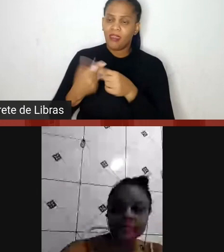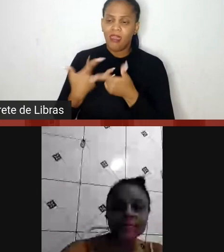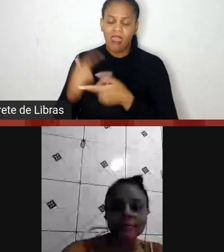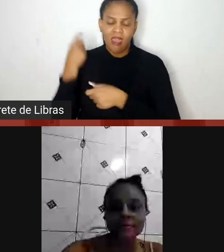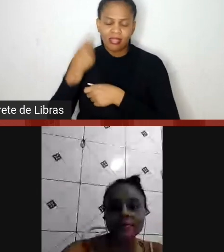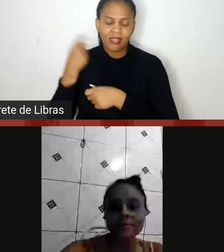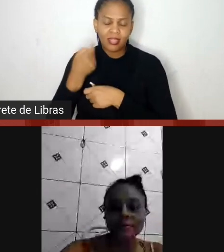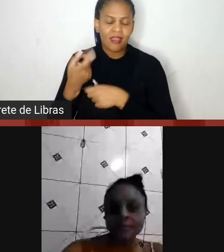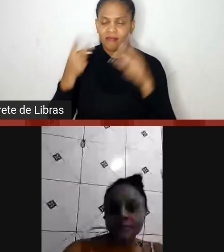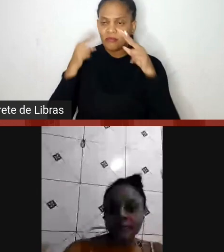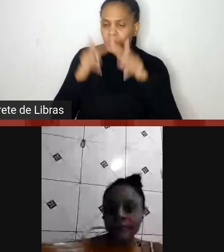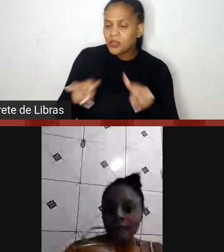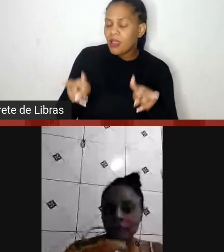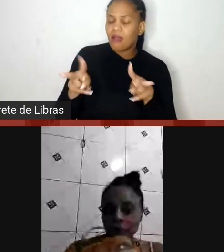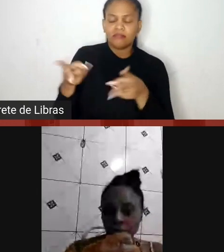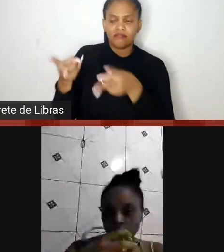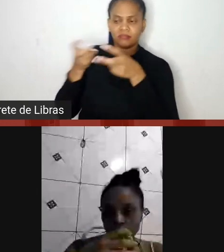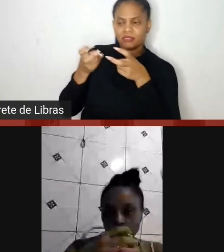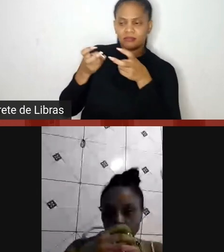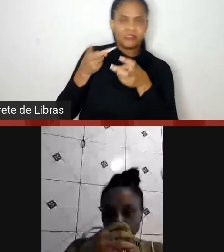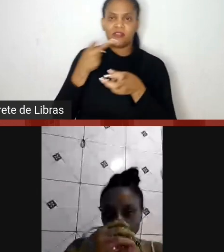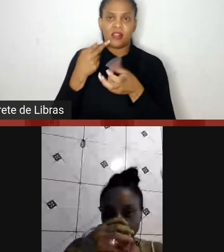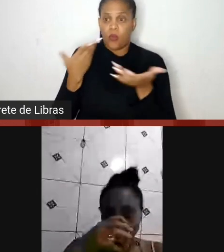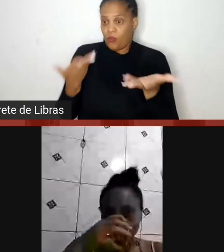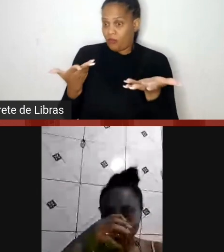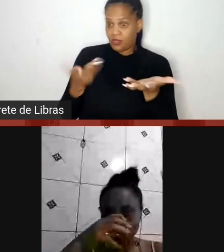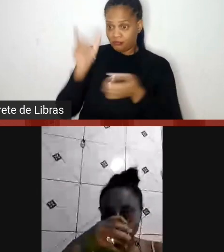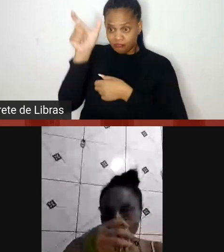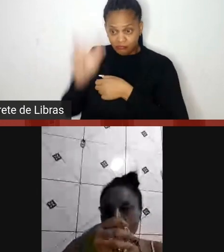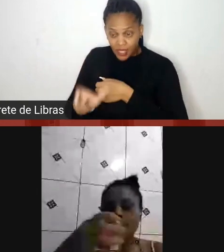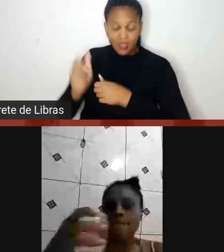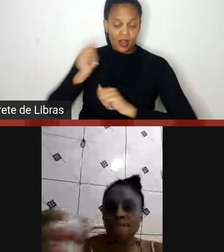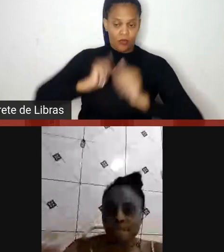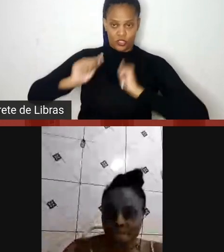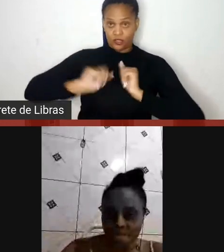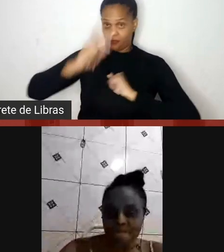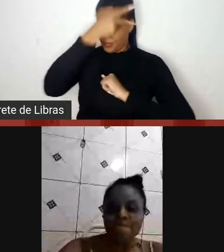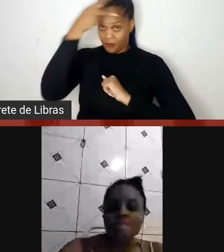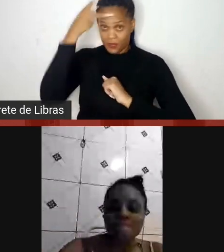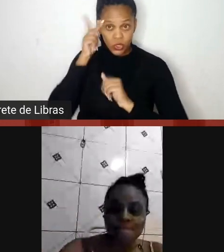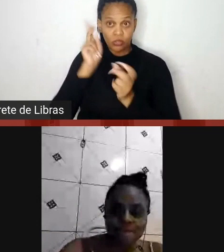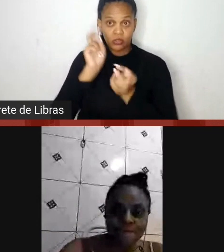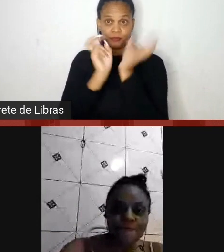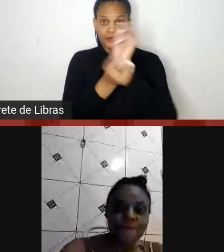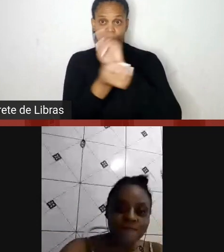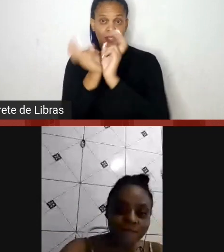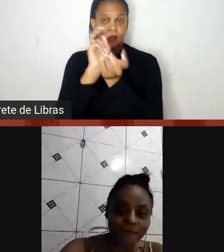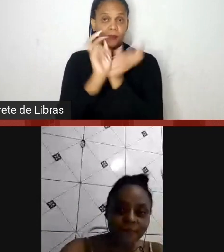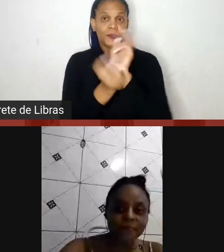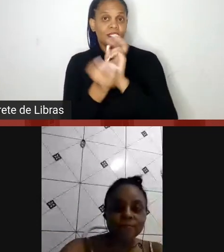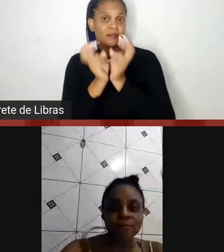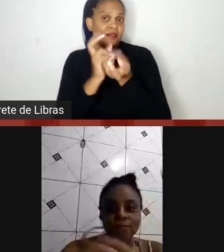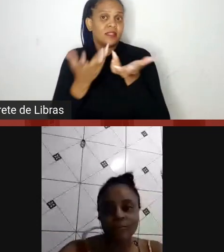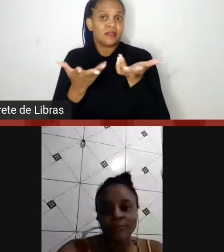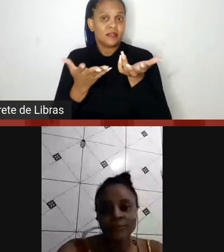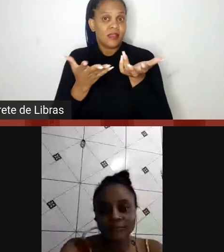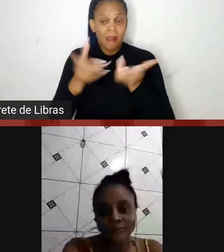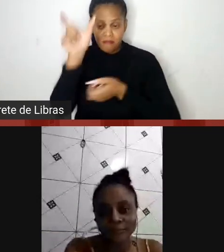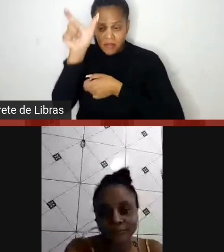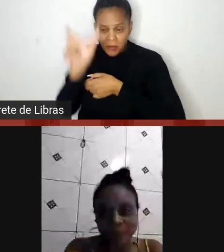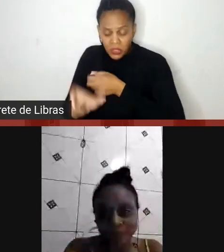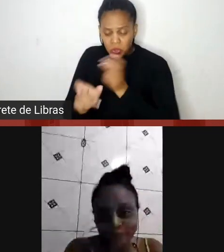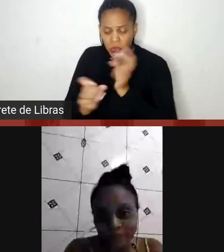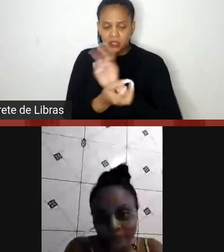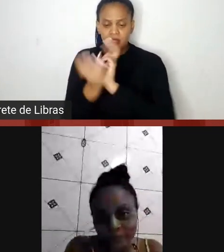artístico, falar, porra, o cara é um artista, o capoeirista é um artista, porque o capoeirista, para ele ser capoeirista, ele tem que